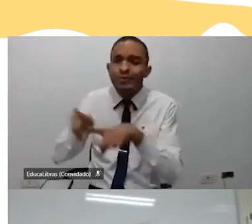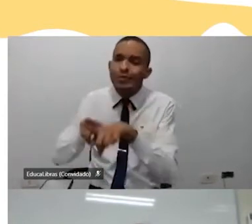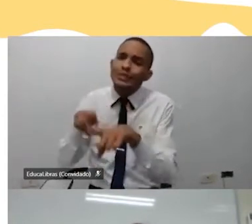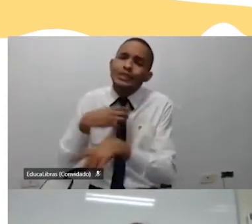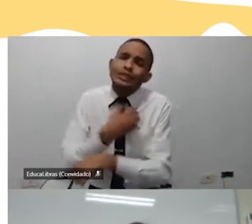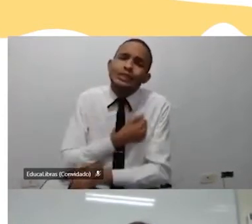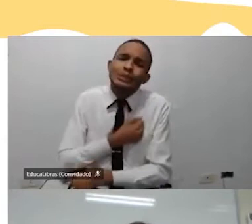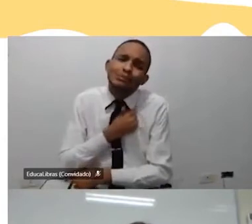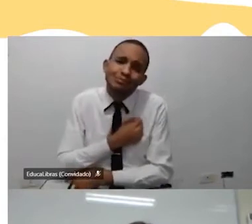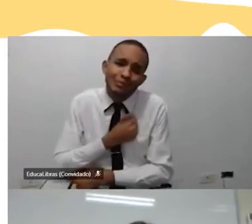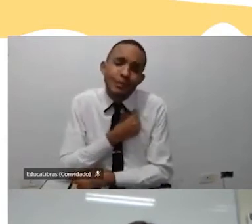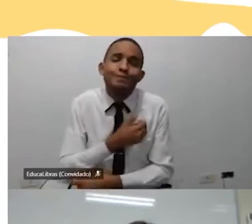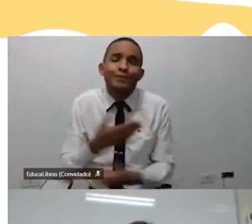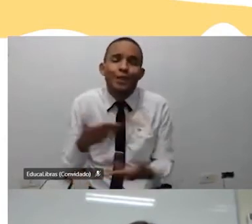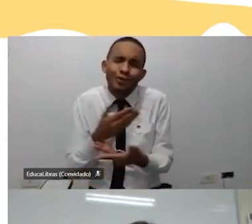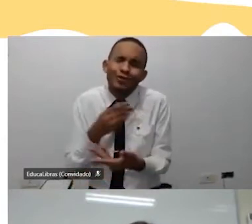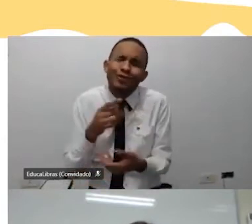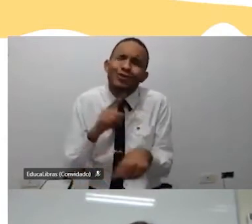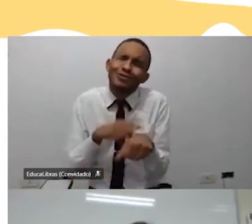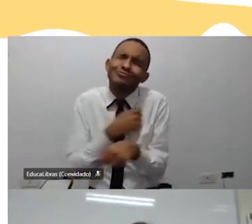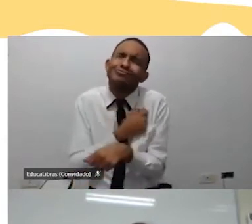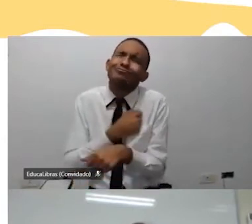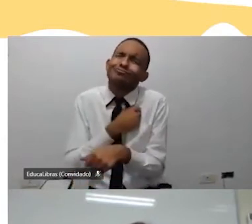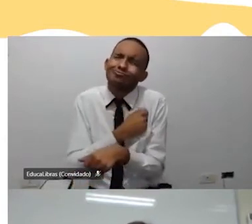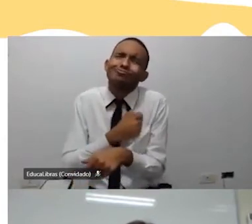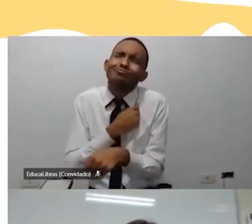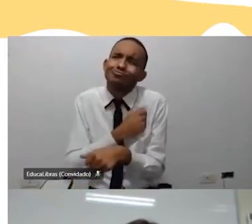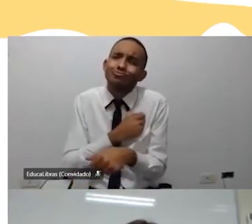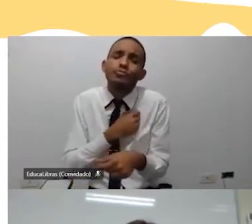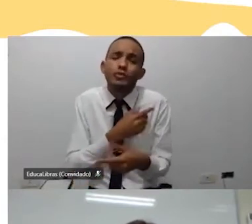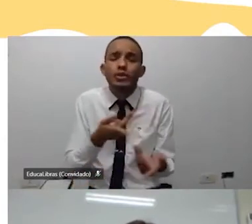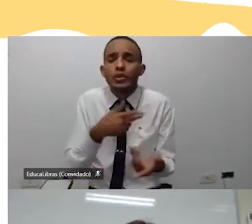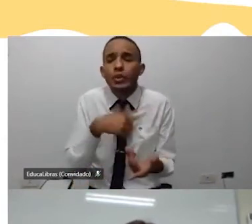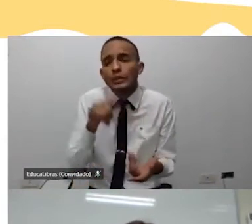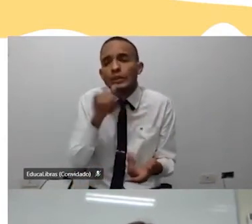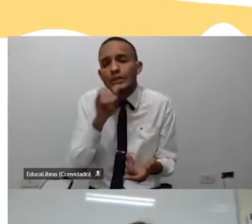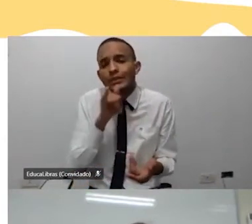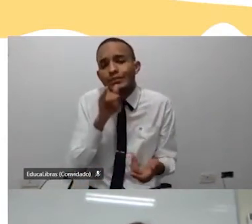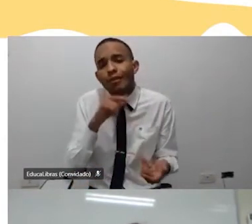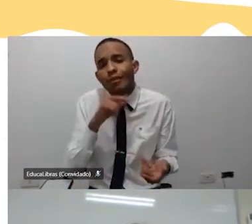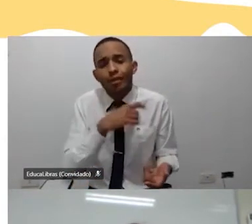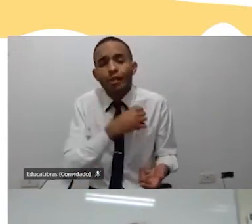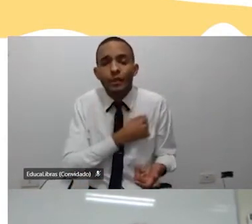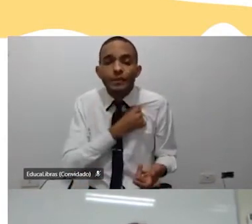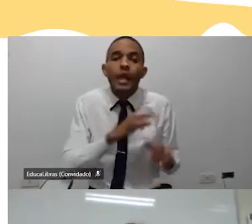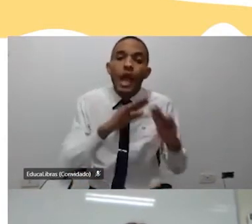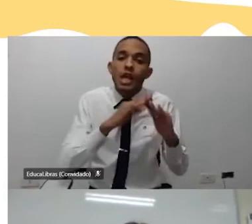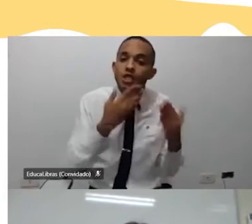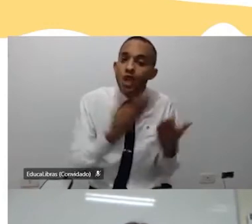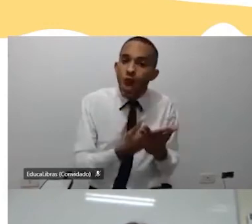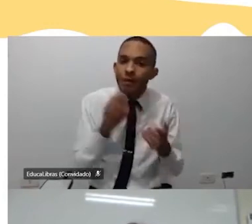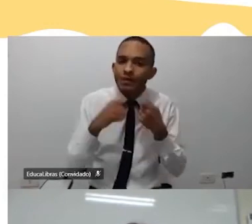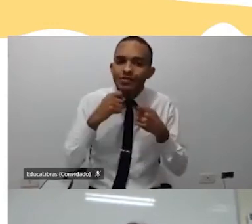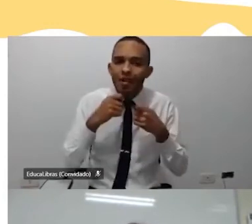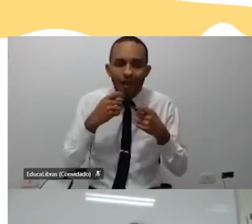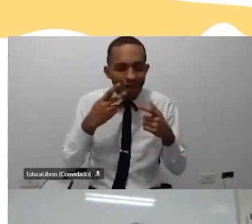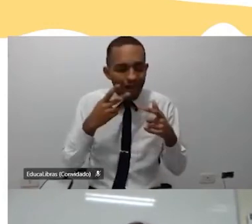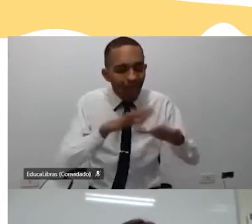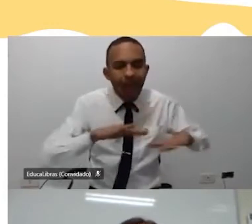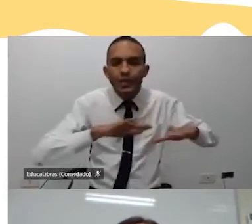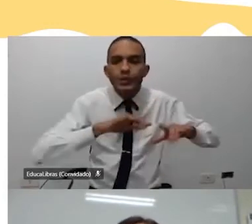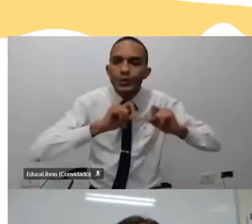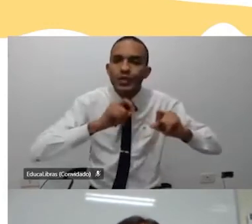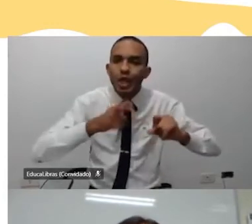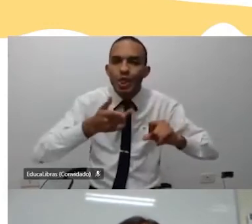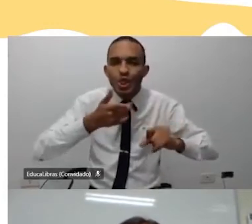E é um momento de saudade, né, gente? É um momento que a gente está com saudade. E a escola tem que ser esse lugar, o lugar que a